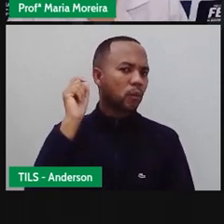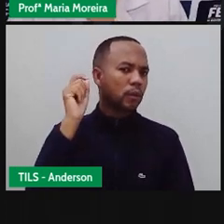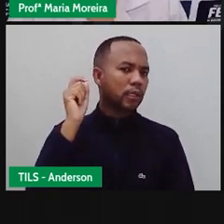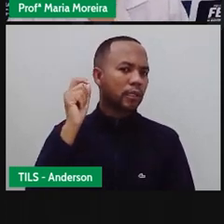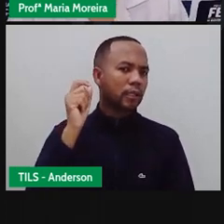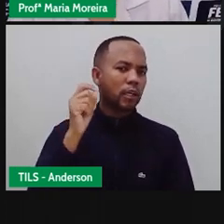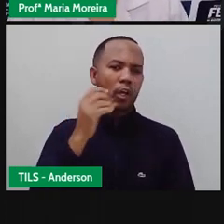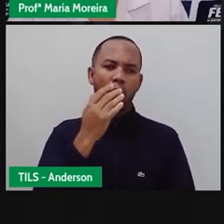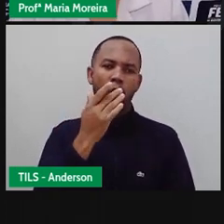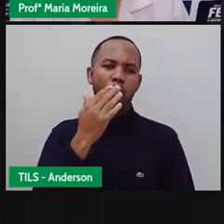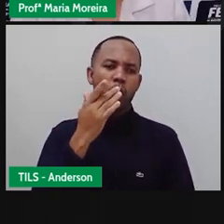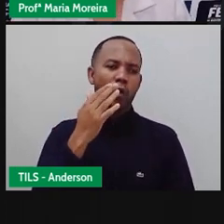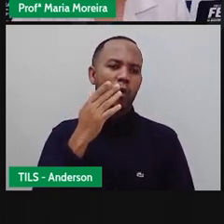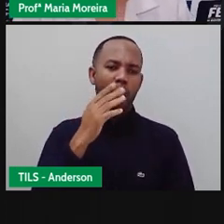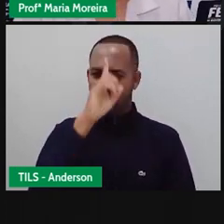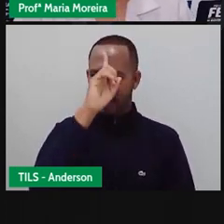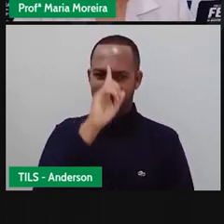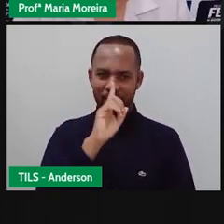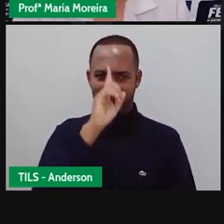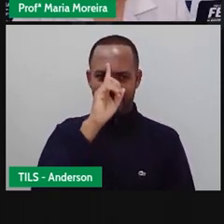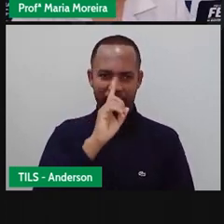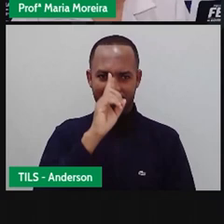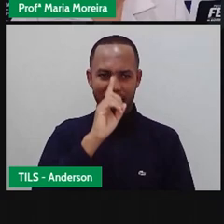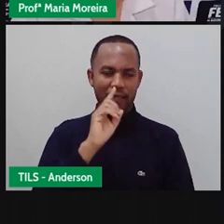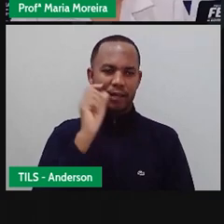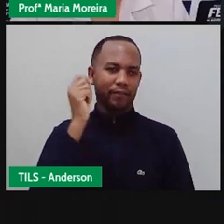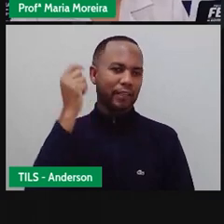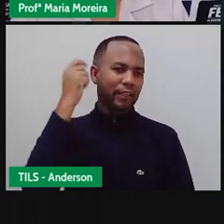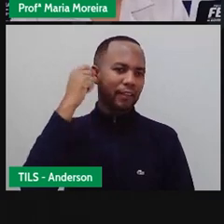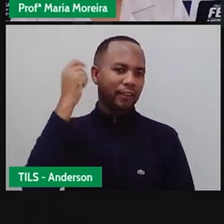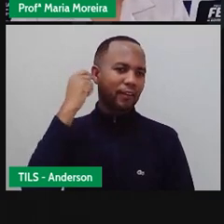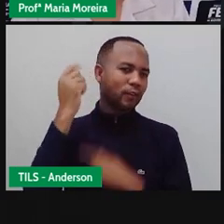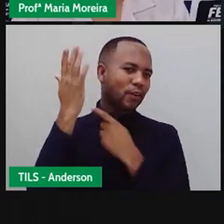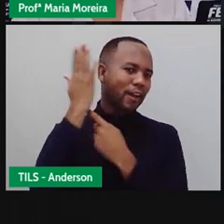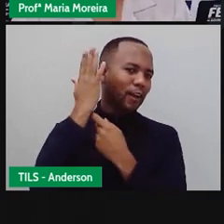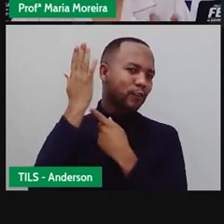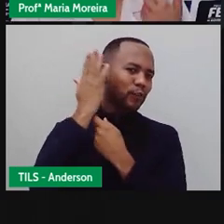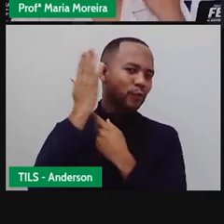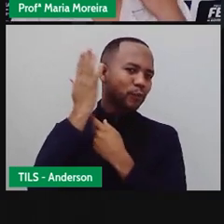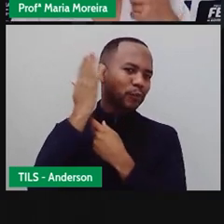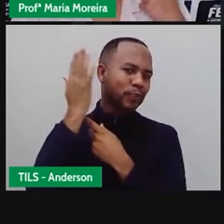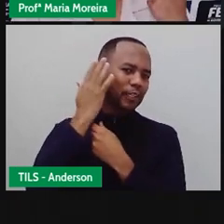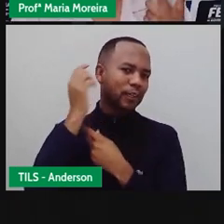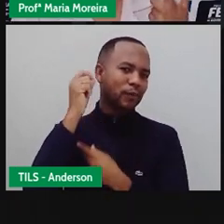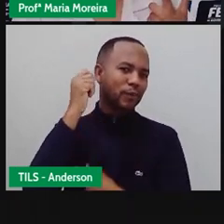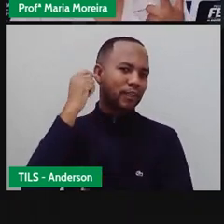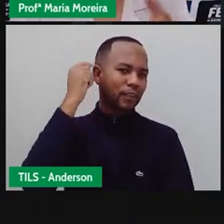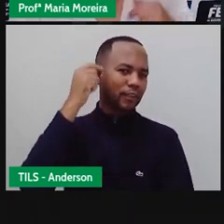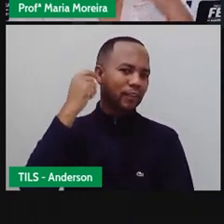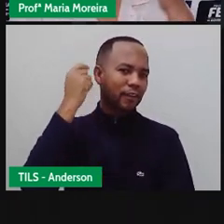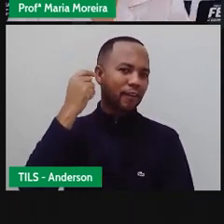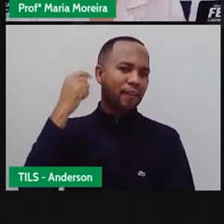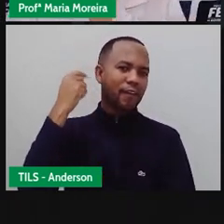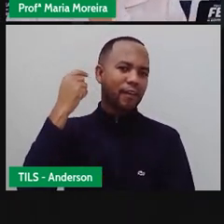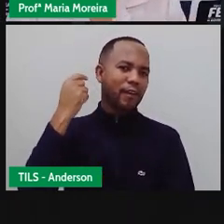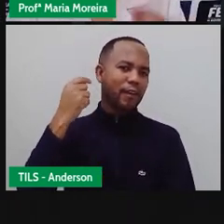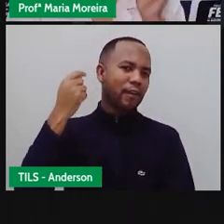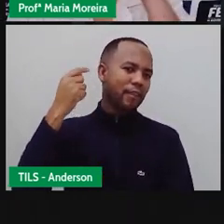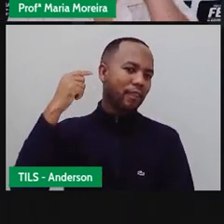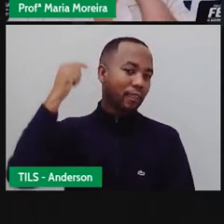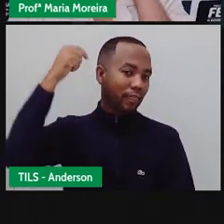amarela Que possui como principal função O A proteção da orelha A gente precisa ter muito cuidado A fazer o quê? A